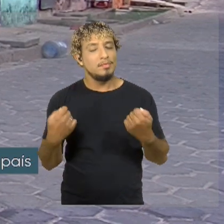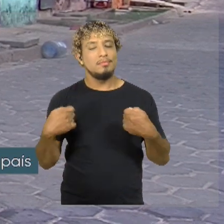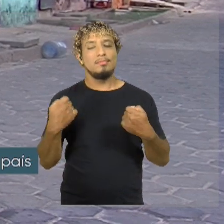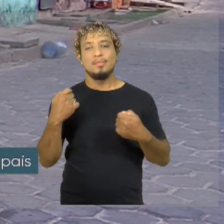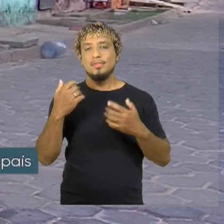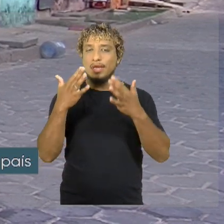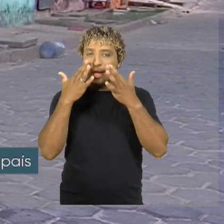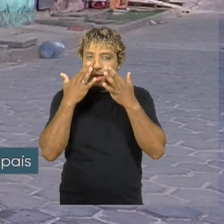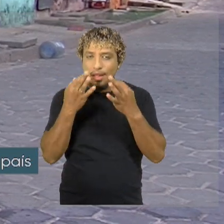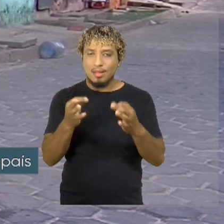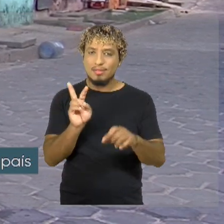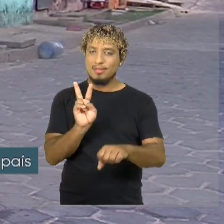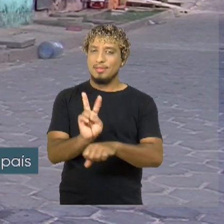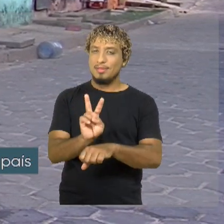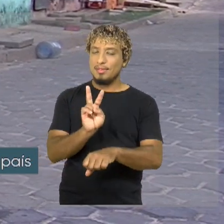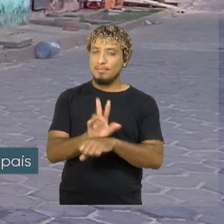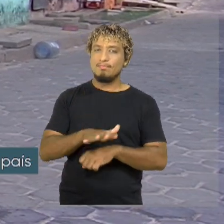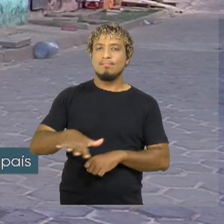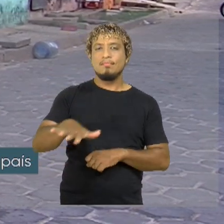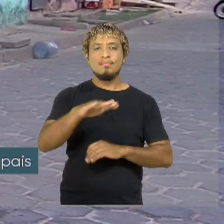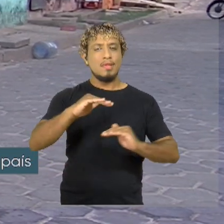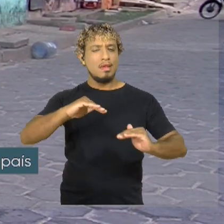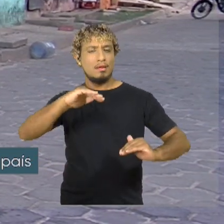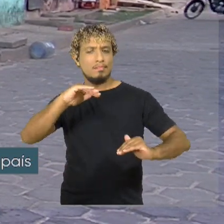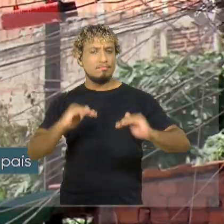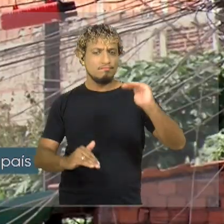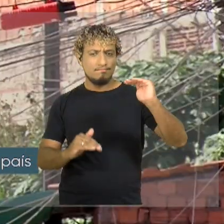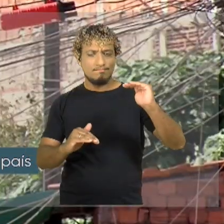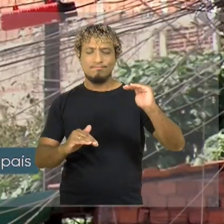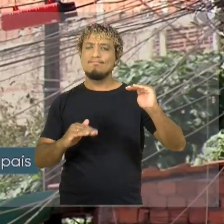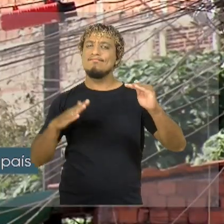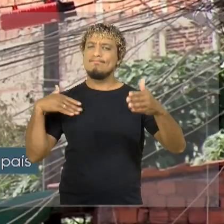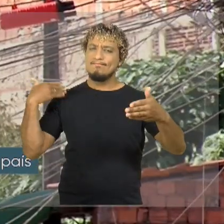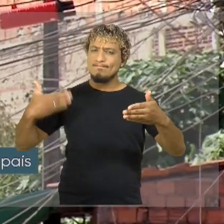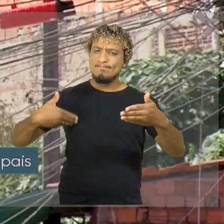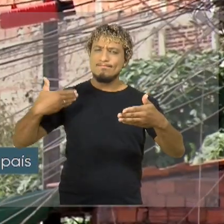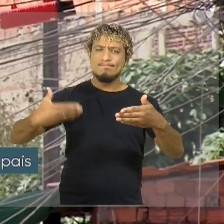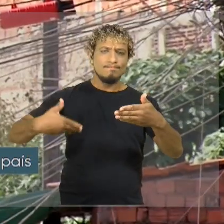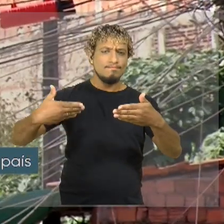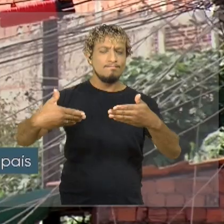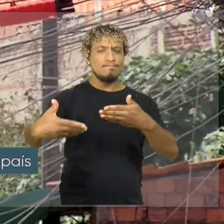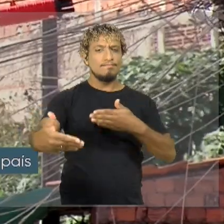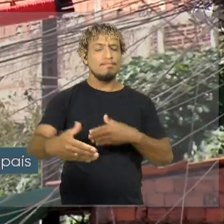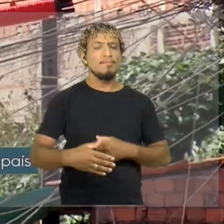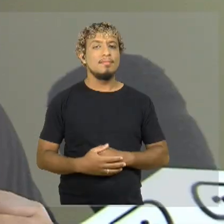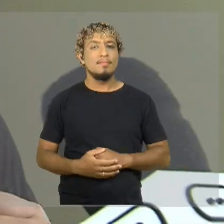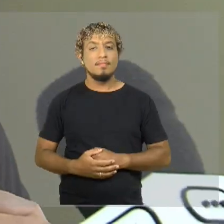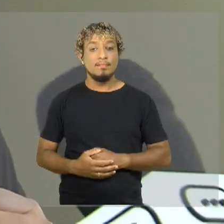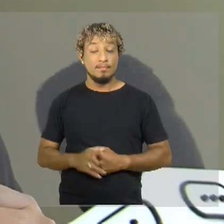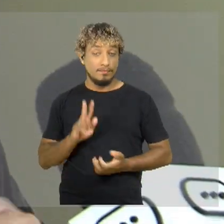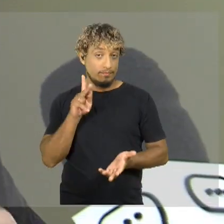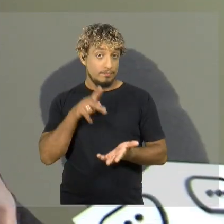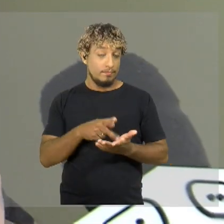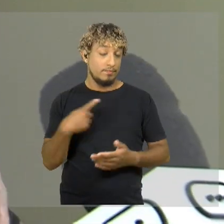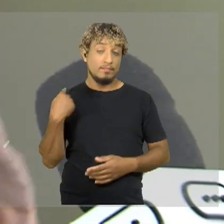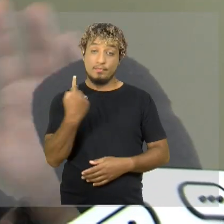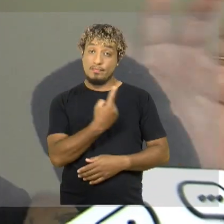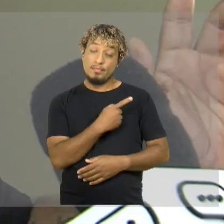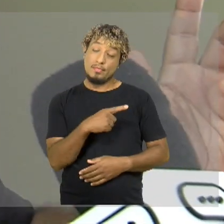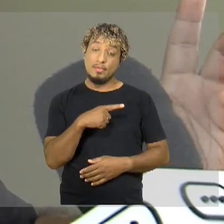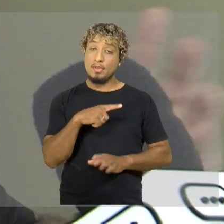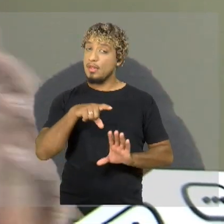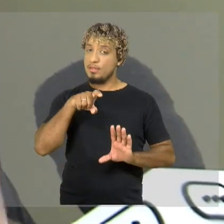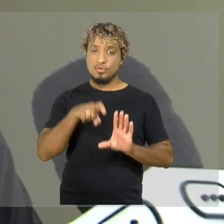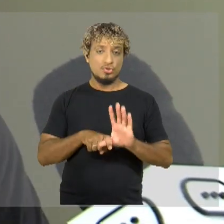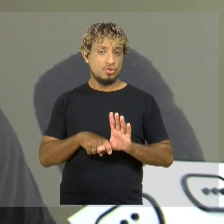atento a uma realidade desigual que permanece ao longo dos séculos. Nós temos, na verdade, uma dívida histórica que a gente tem que